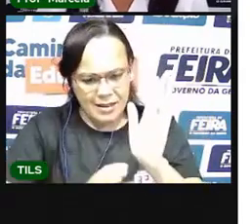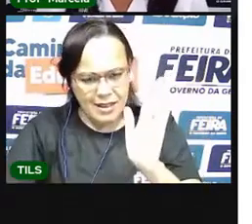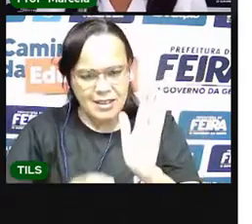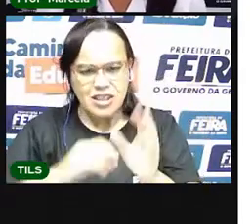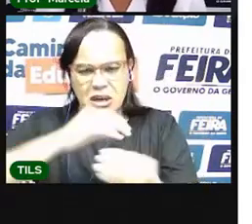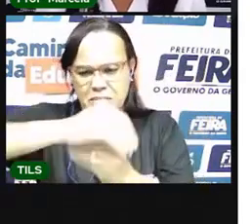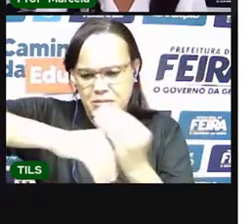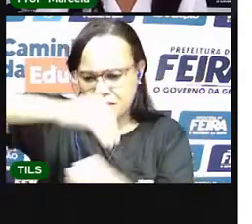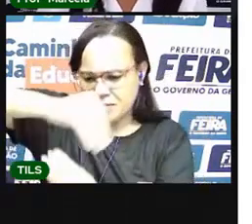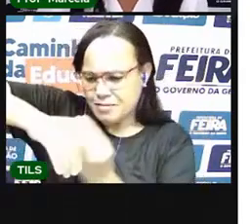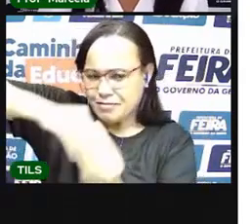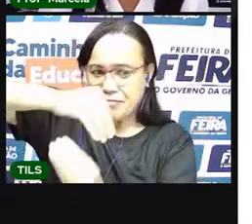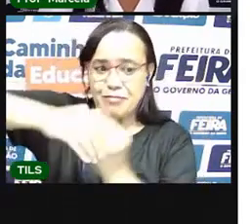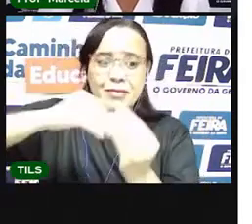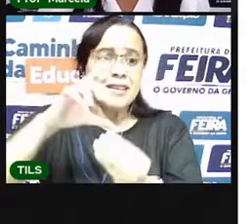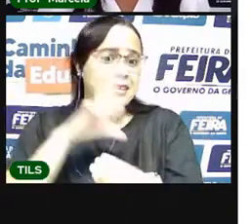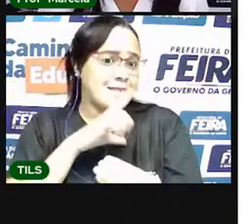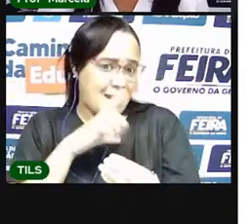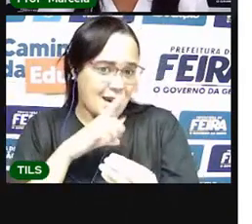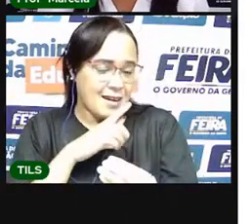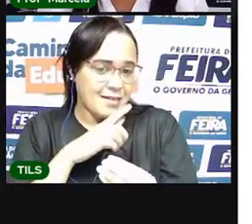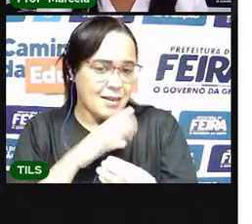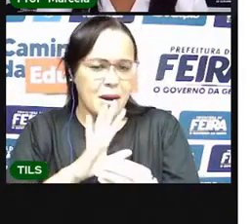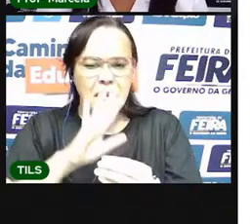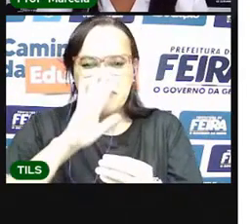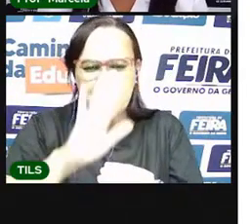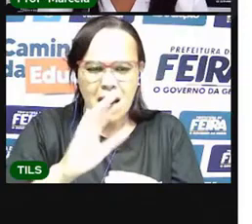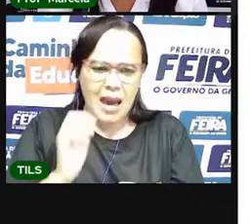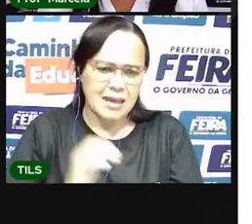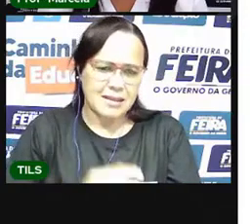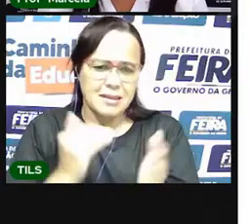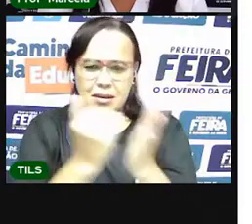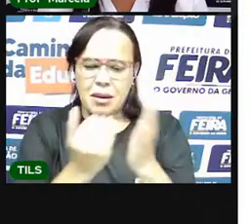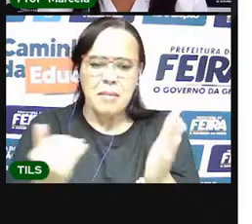que povos as características predominam mais?